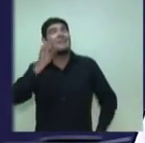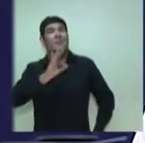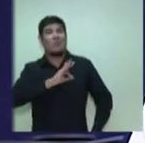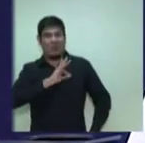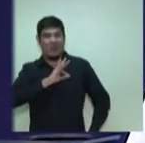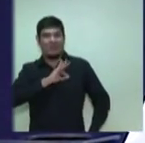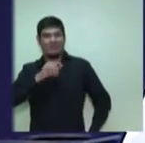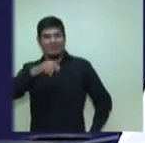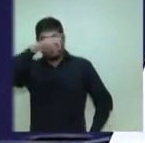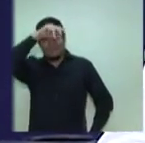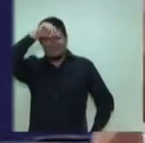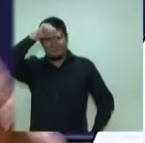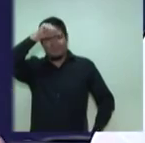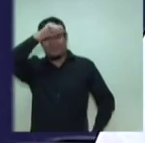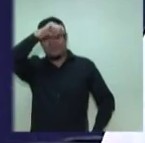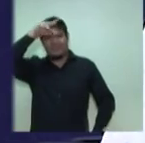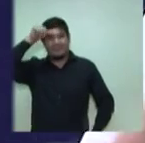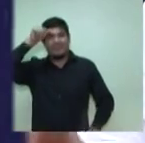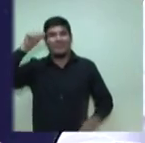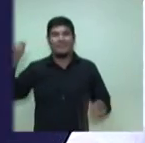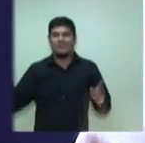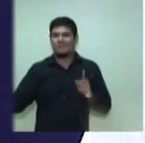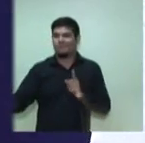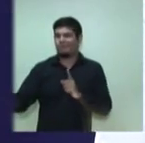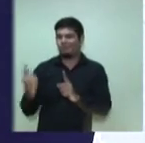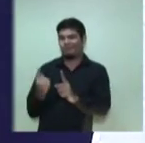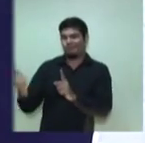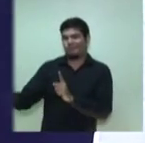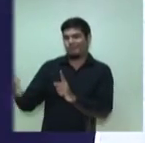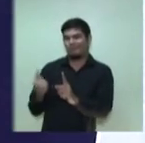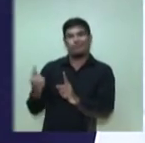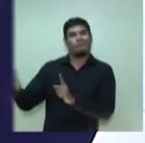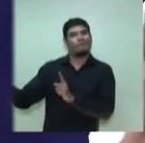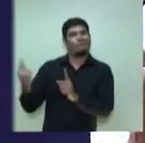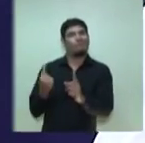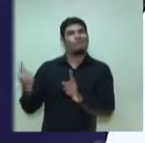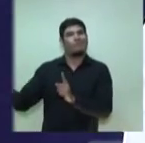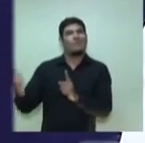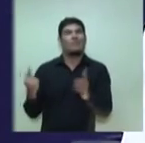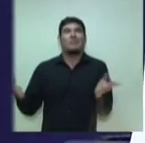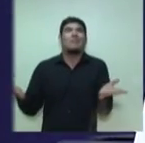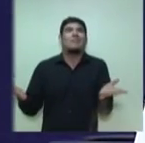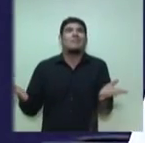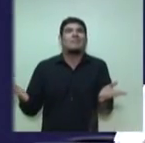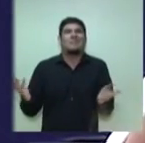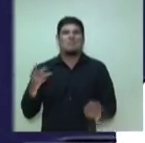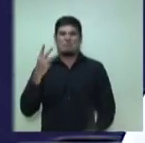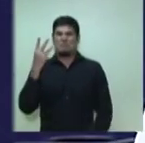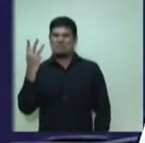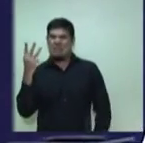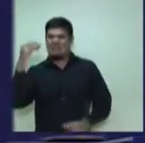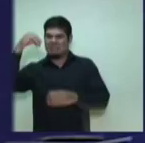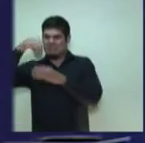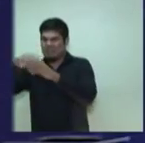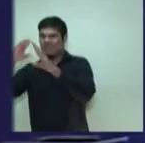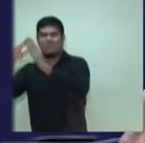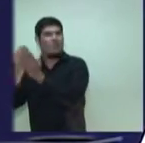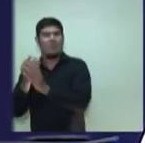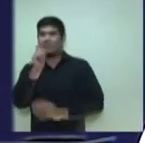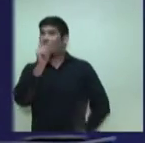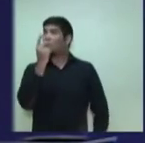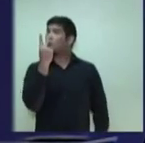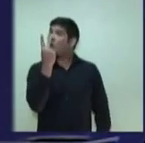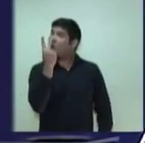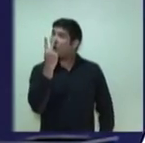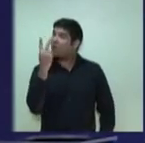escala de revezamento, em jornada de 12 por 24, 12 por 36, como os policiais. Portanto, não são três guardas por escola. São dois guardas por